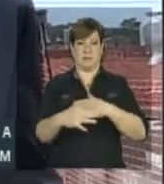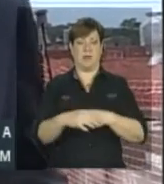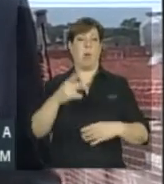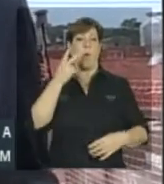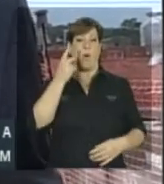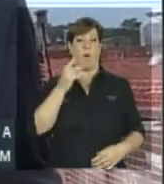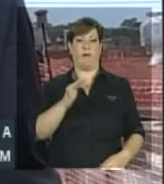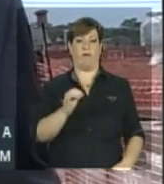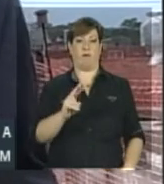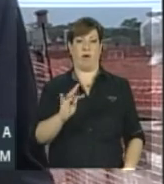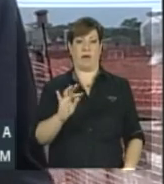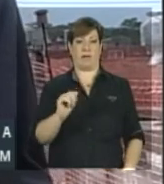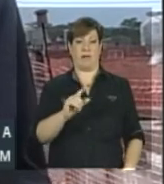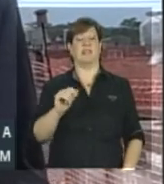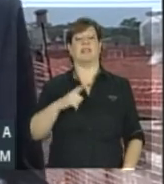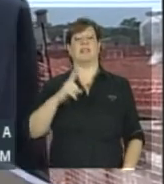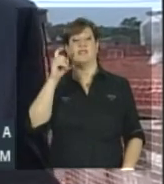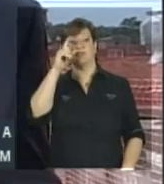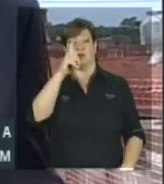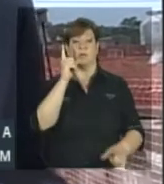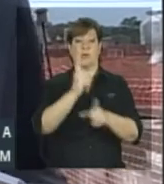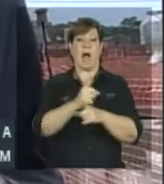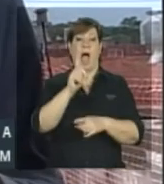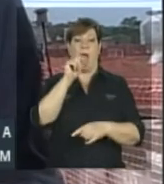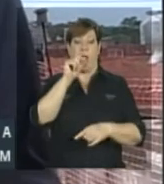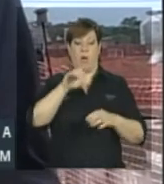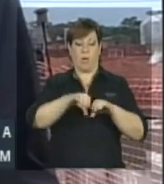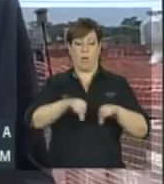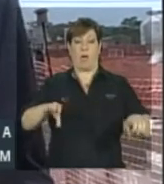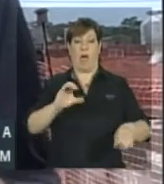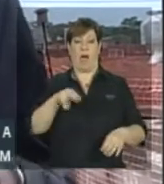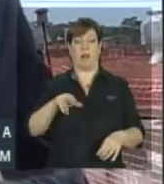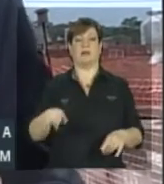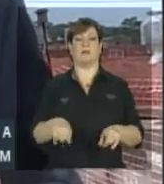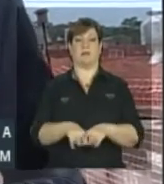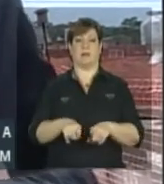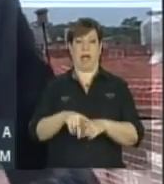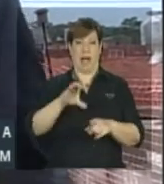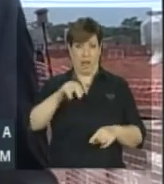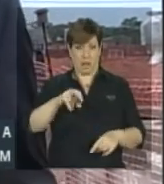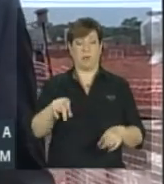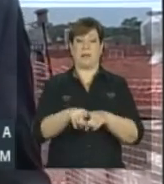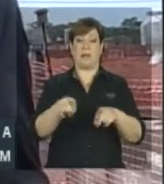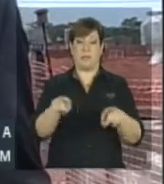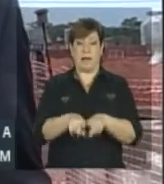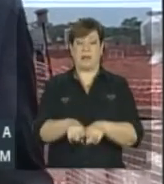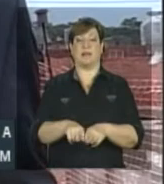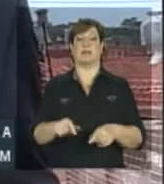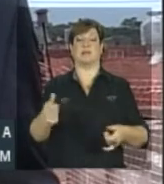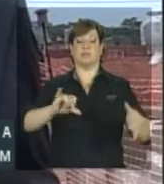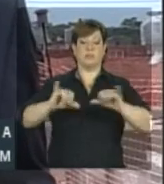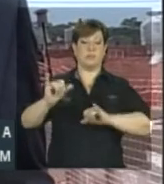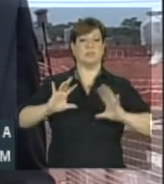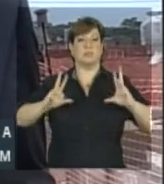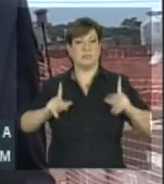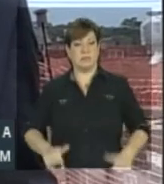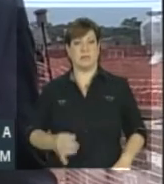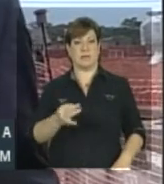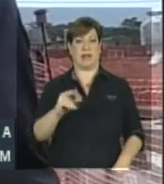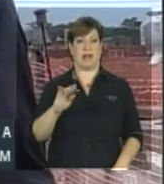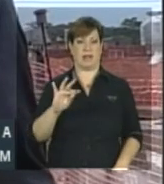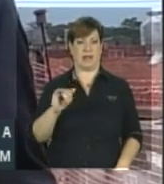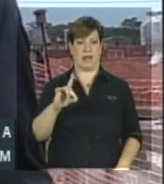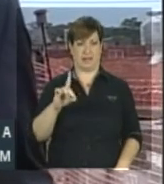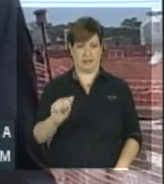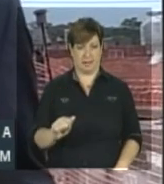dificuldades para ter acesso à água encanada e tratada. Esta obra, a Estação de Tratamento de Água Oeste,